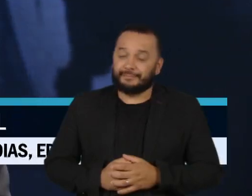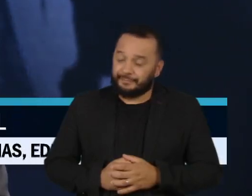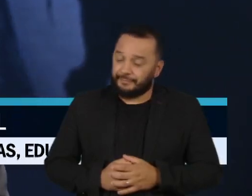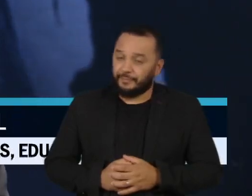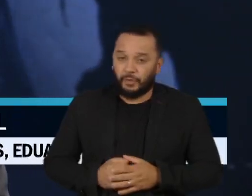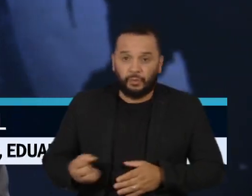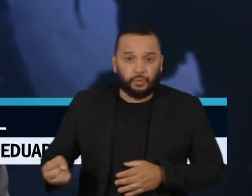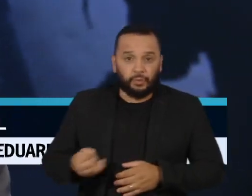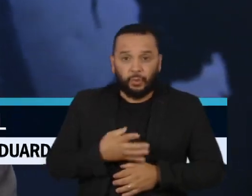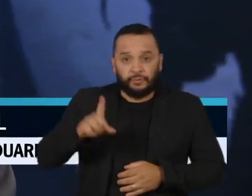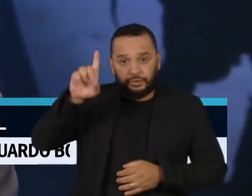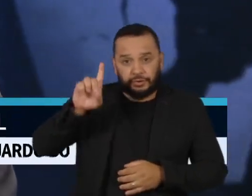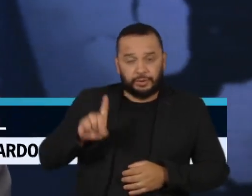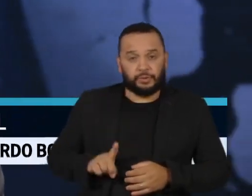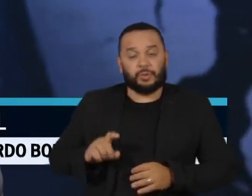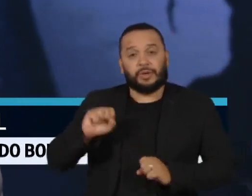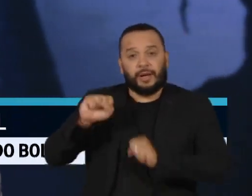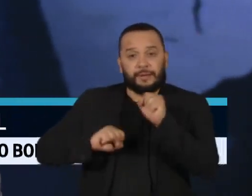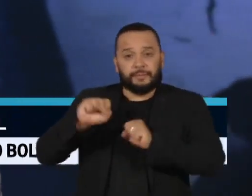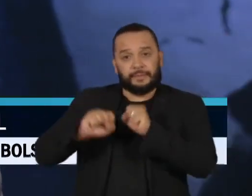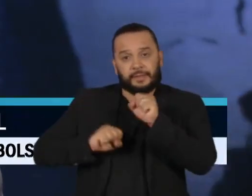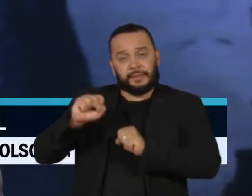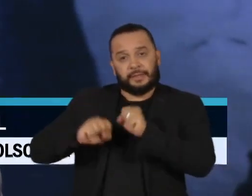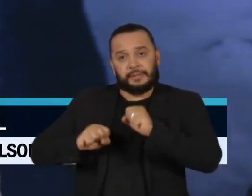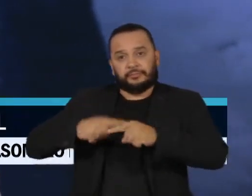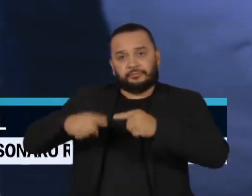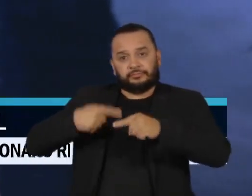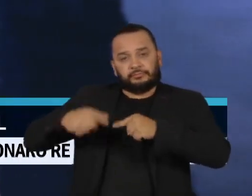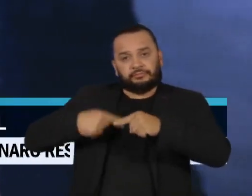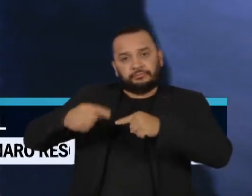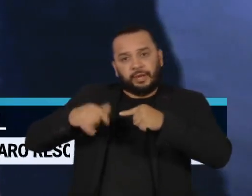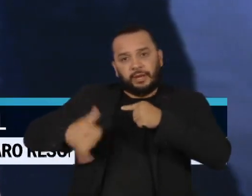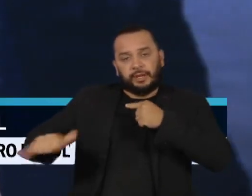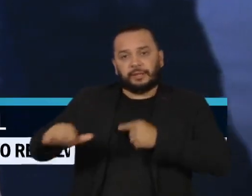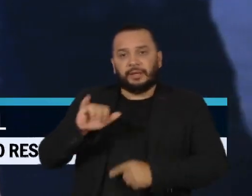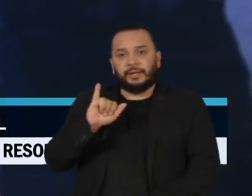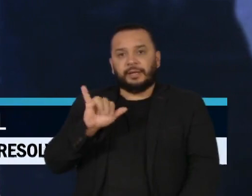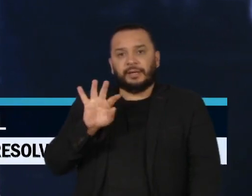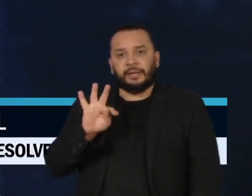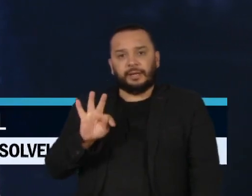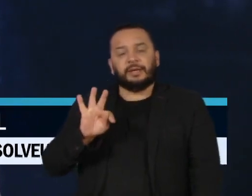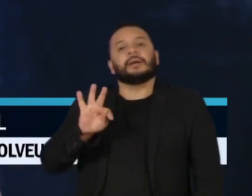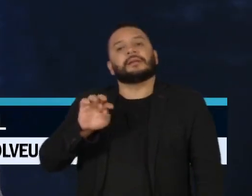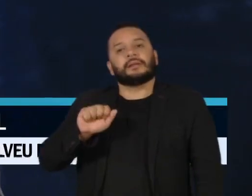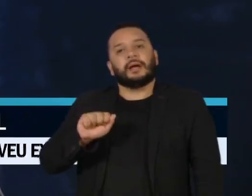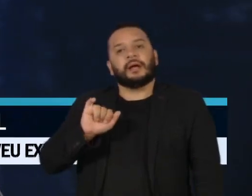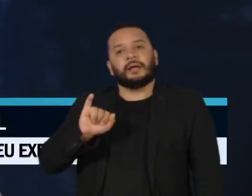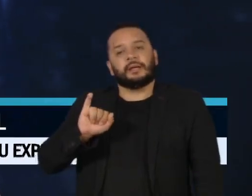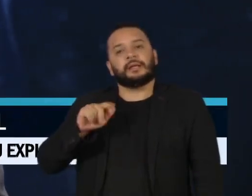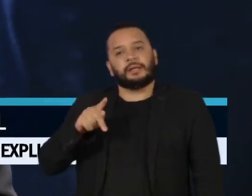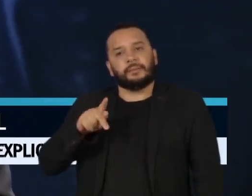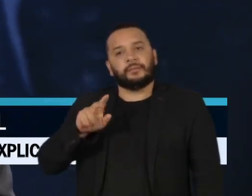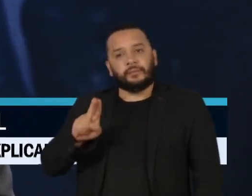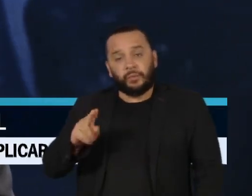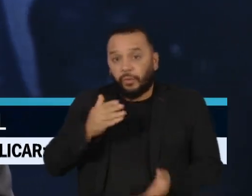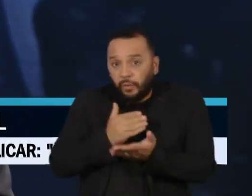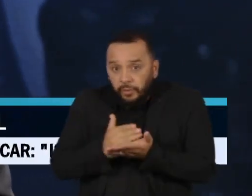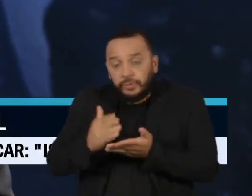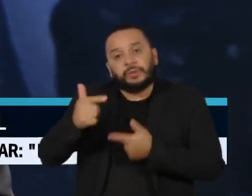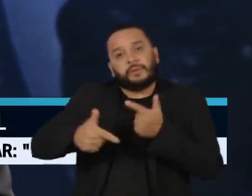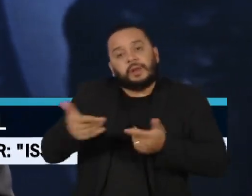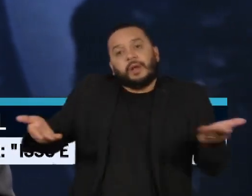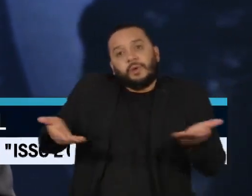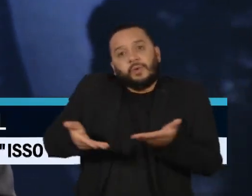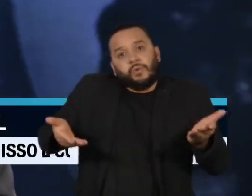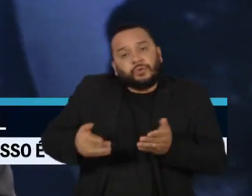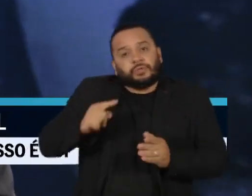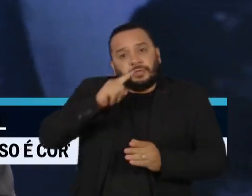O novo diretor-geral da margem brasileira da usina Itaipu Binacional tomou posse hoje em Foz do Iguaçu. O representante do Brasil assume